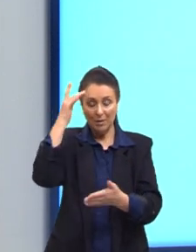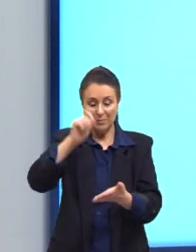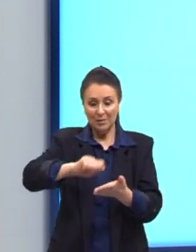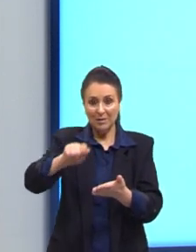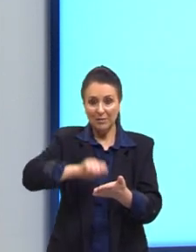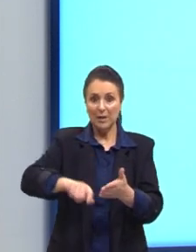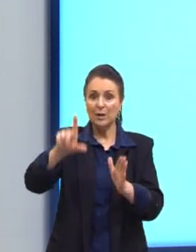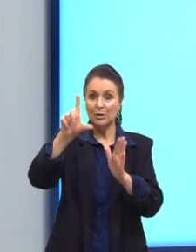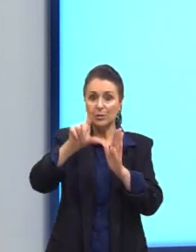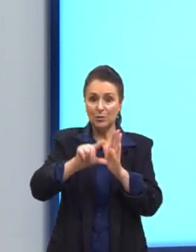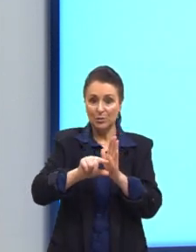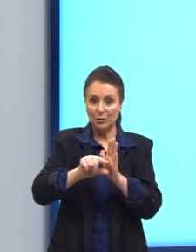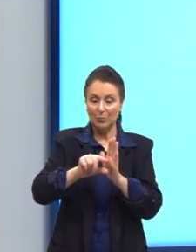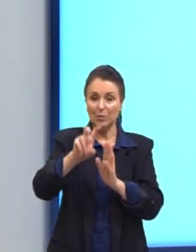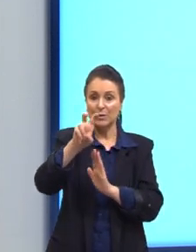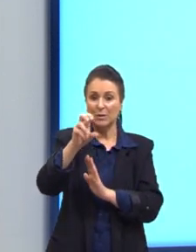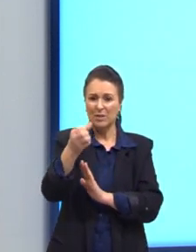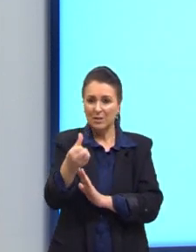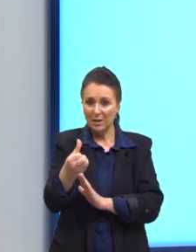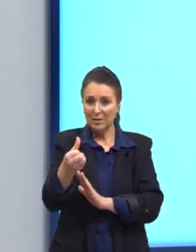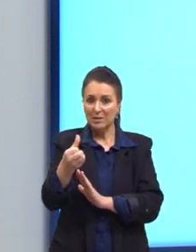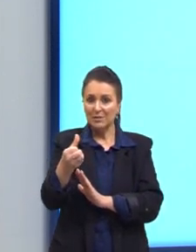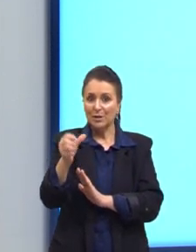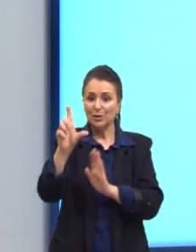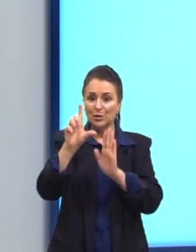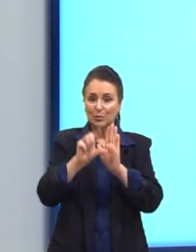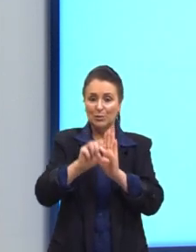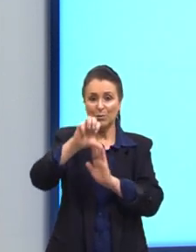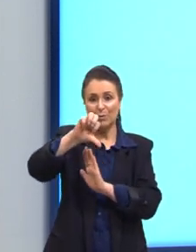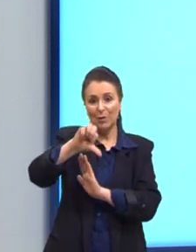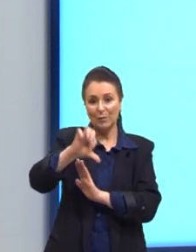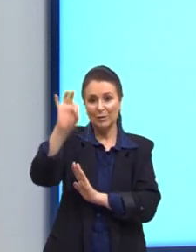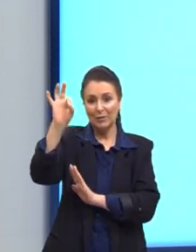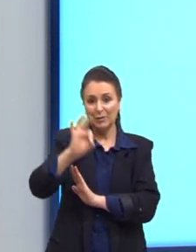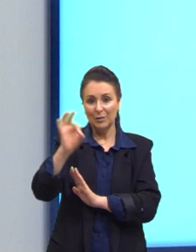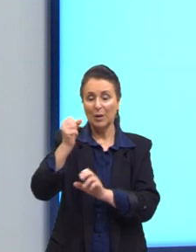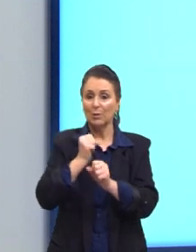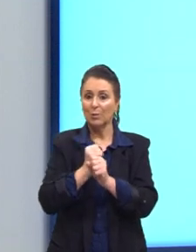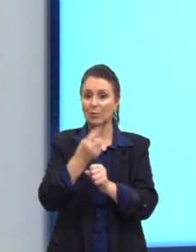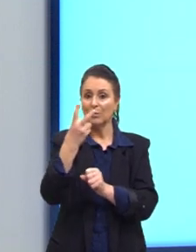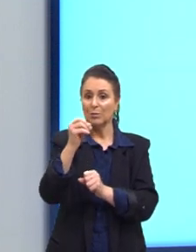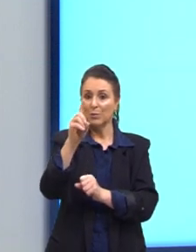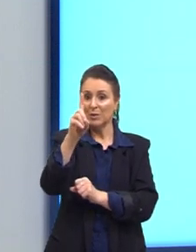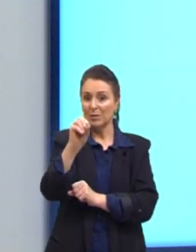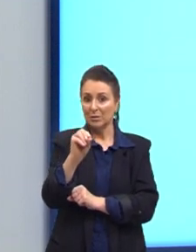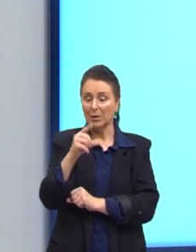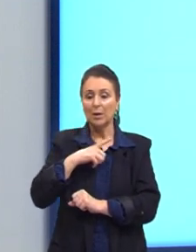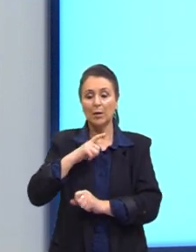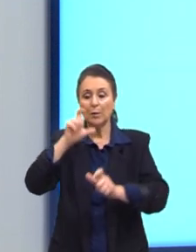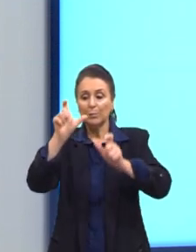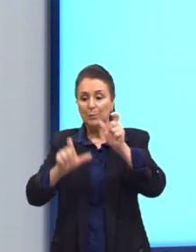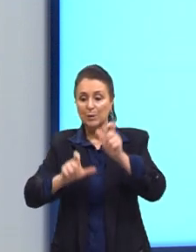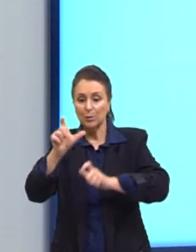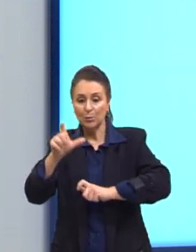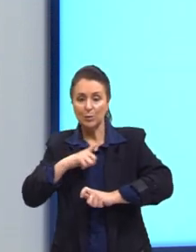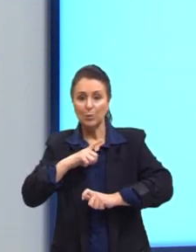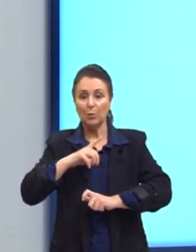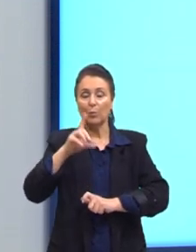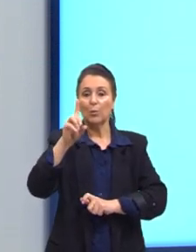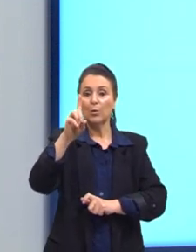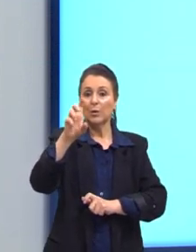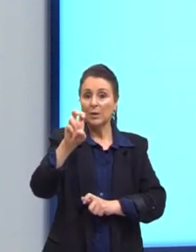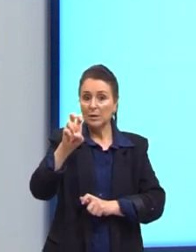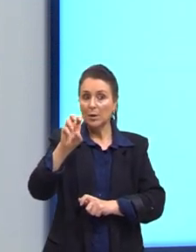9,6% no ano de 2010 em pessoas de 15 anos ou